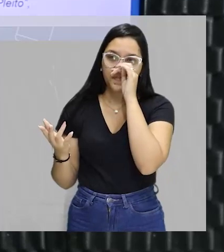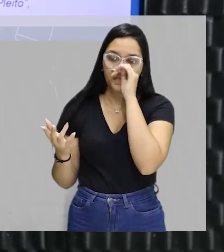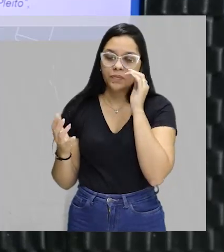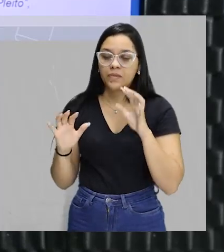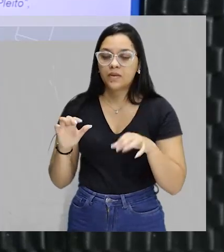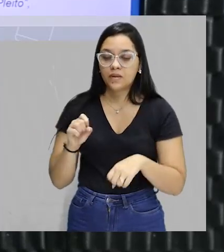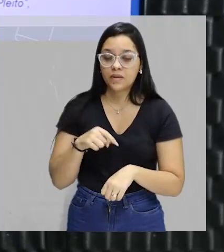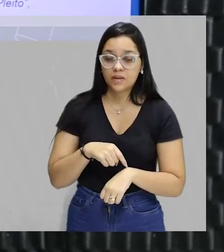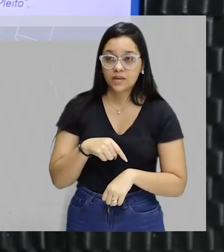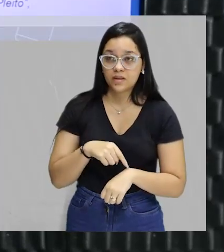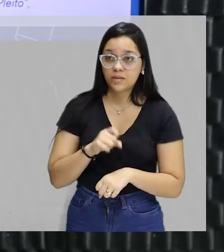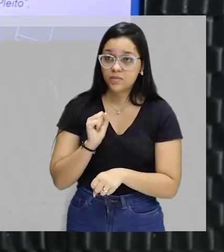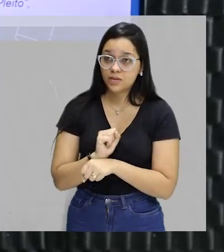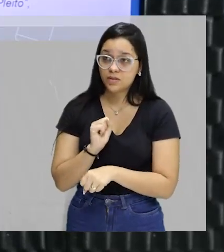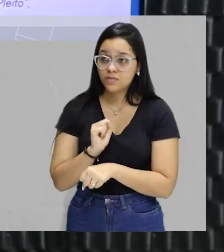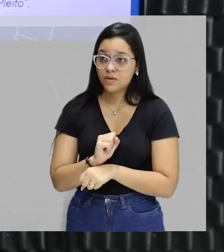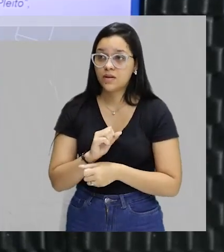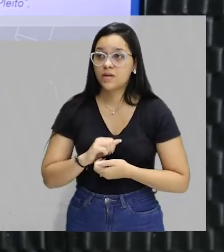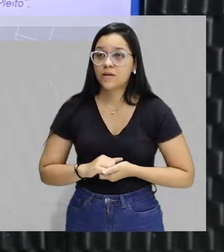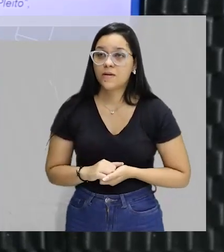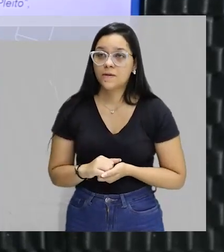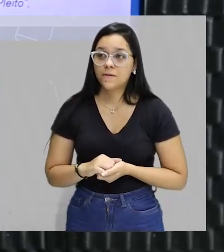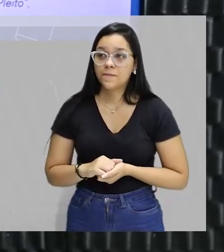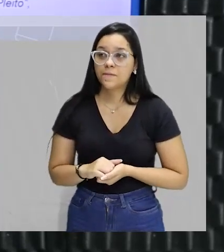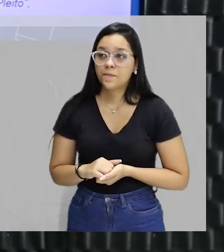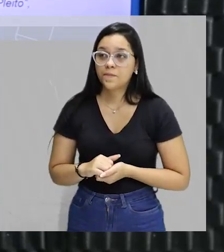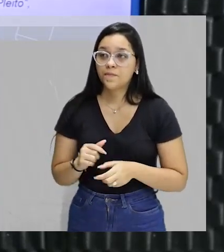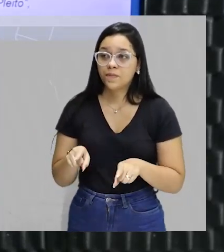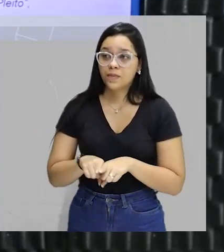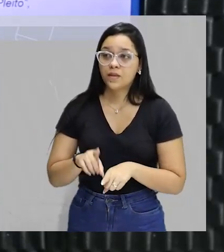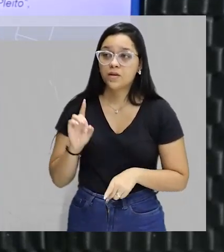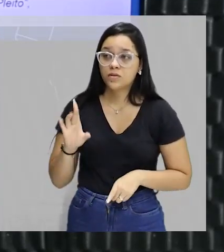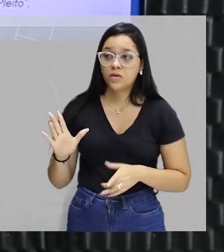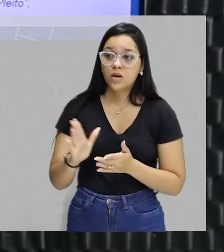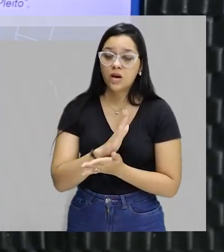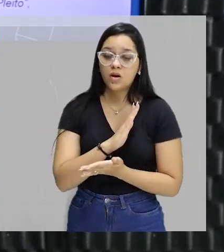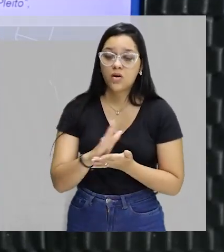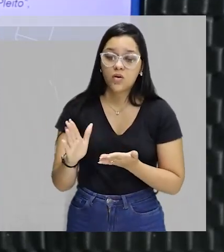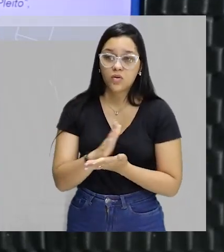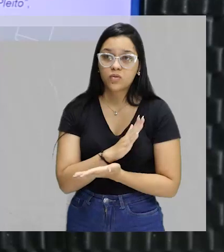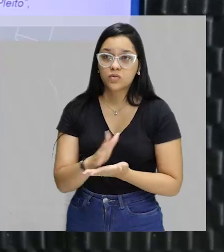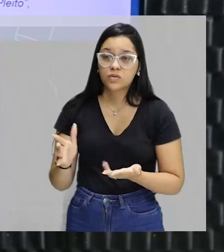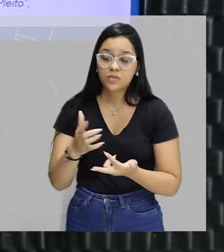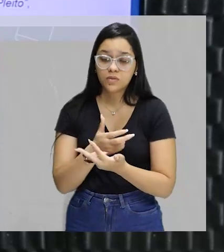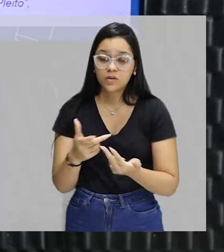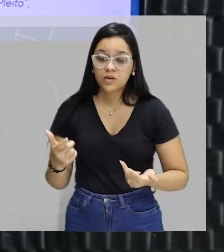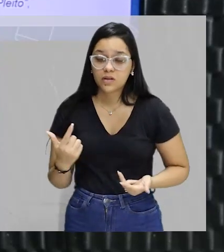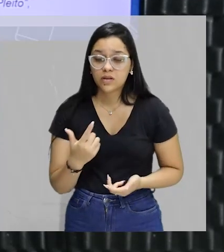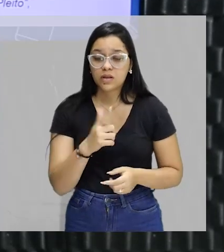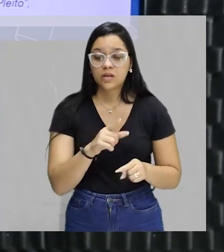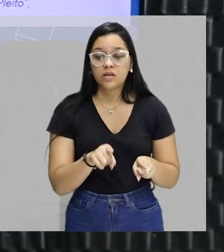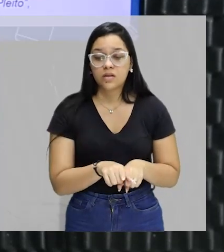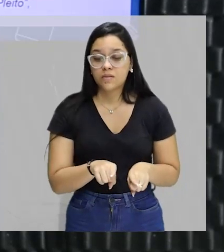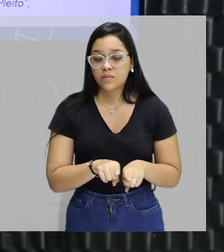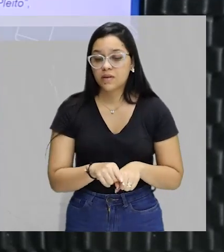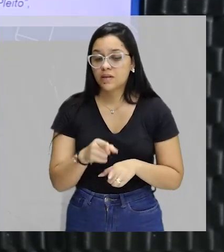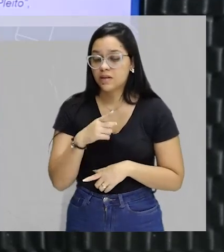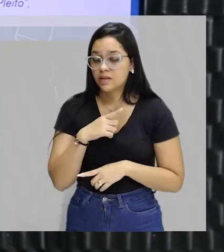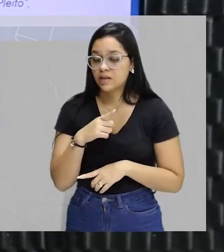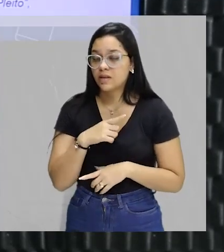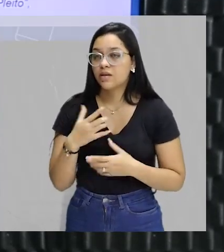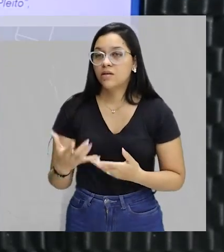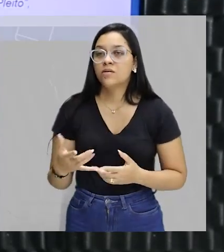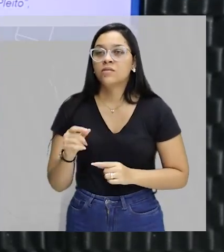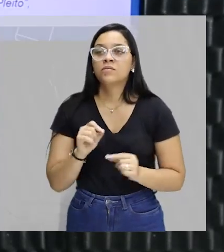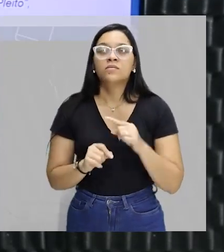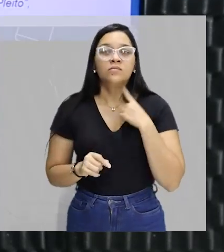Tempo de Espera. Eu coloquei aqui em negrito. Eu coloquei só algumas das muitas obras do Aldo Leite enquanto ele